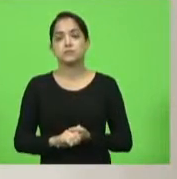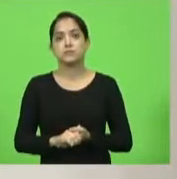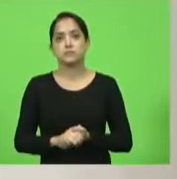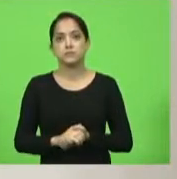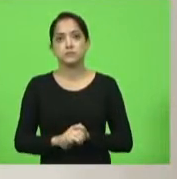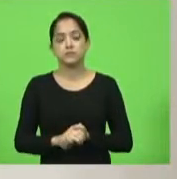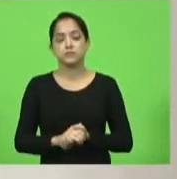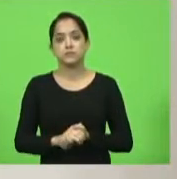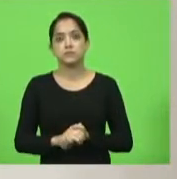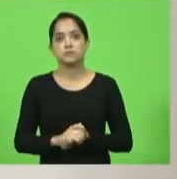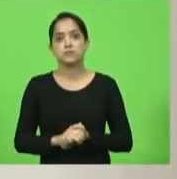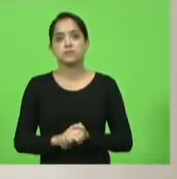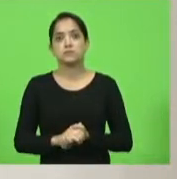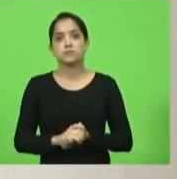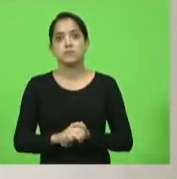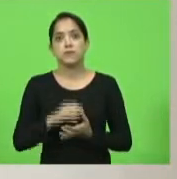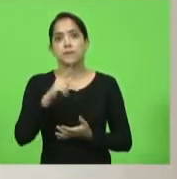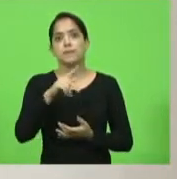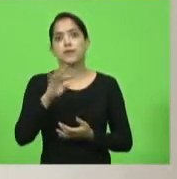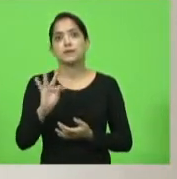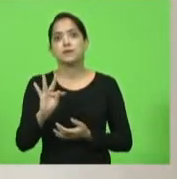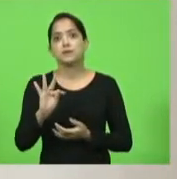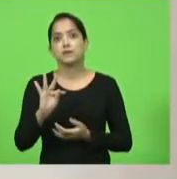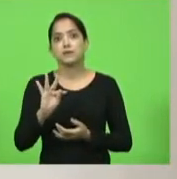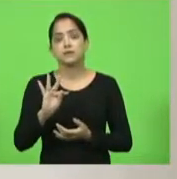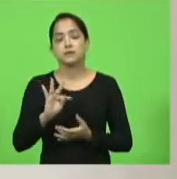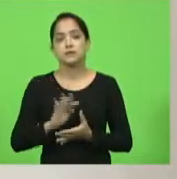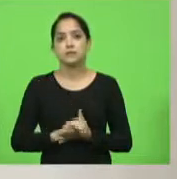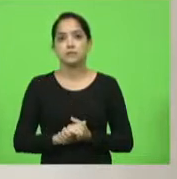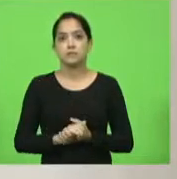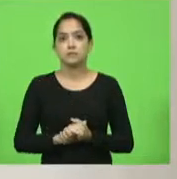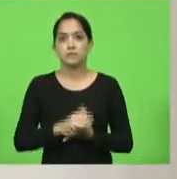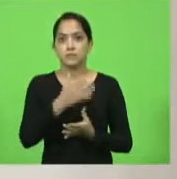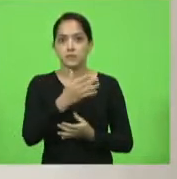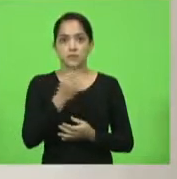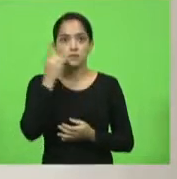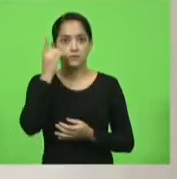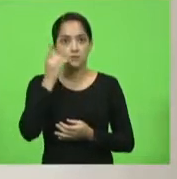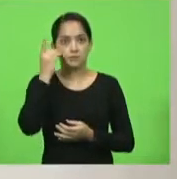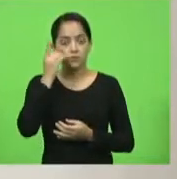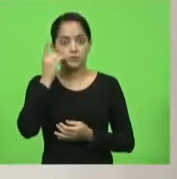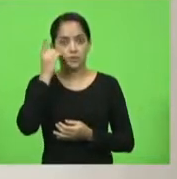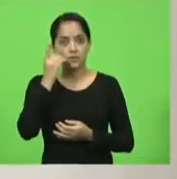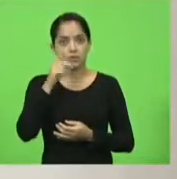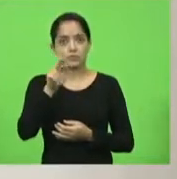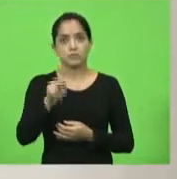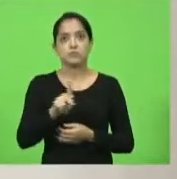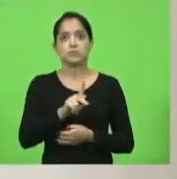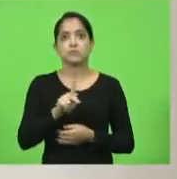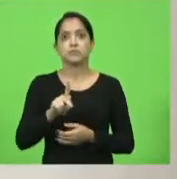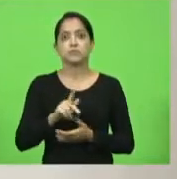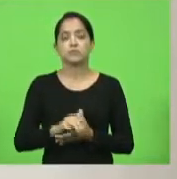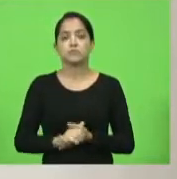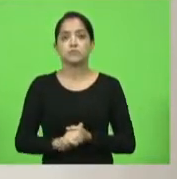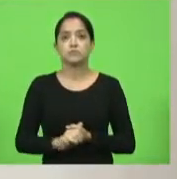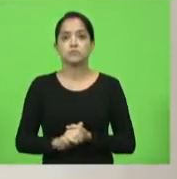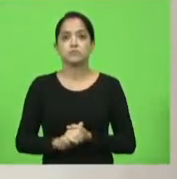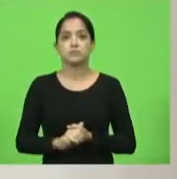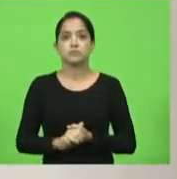pelo bloco do PT. Nosso grande deputado do Oeste de Santa Catarina, padre Pedro Baldiceira.